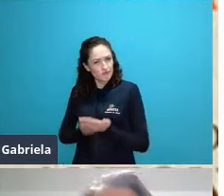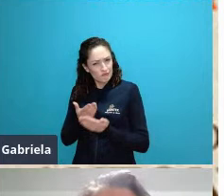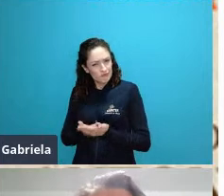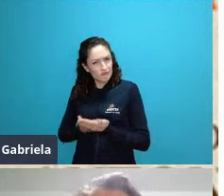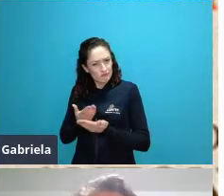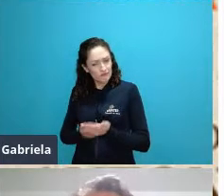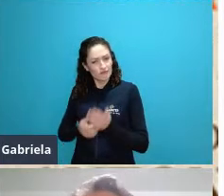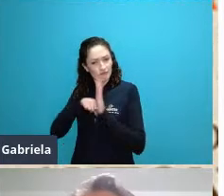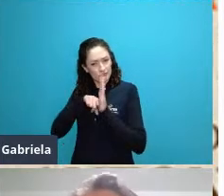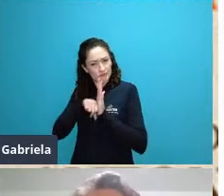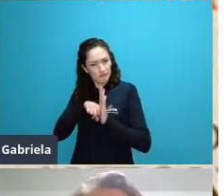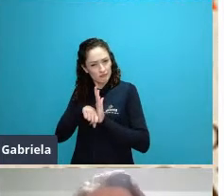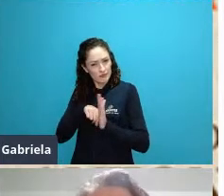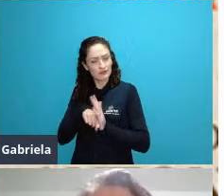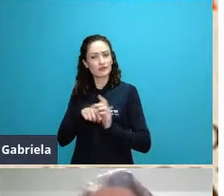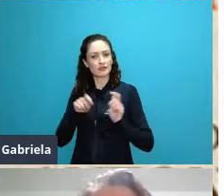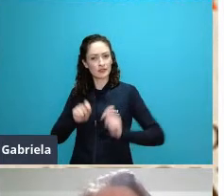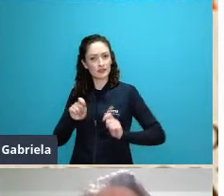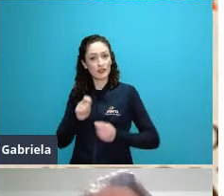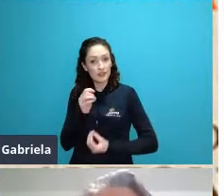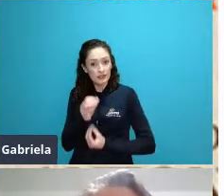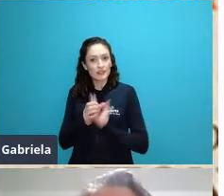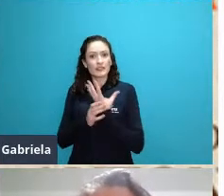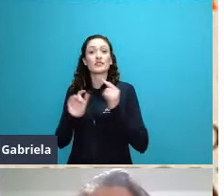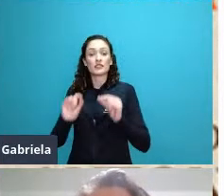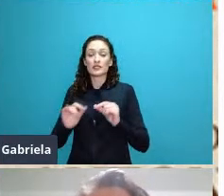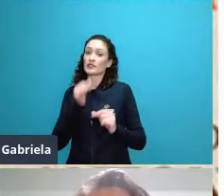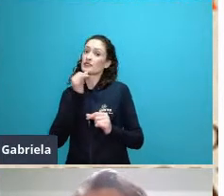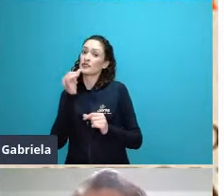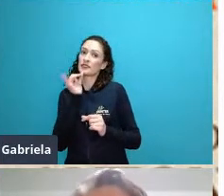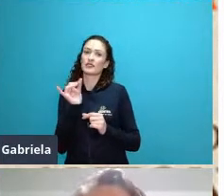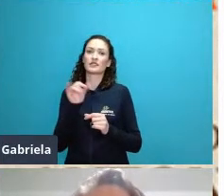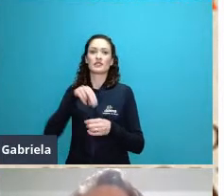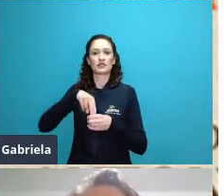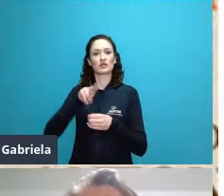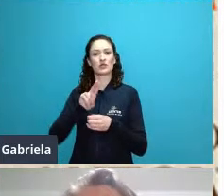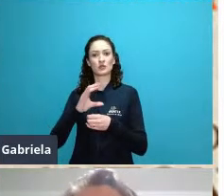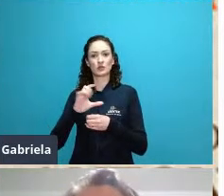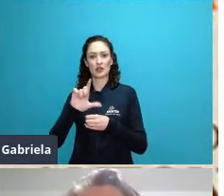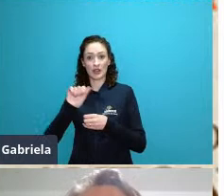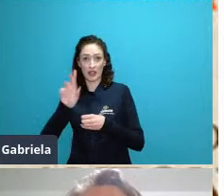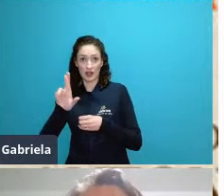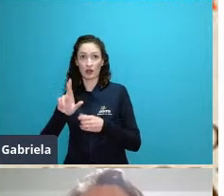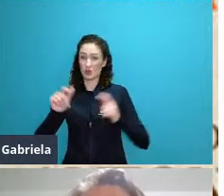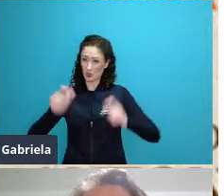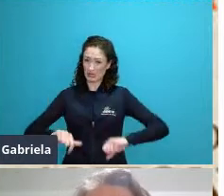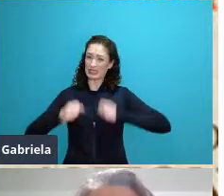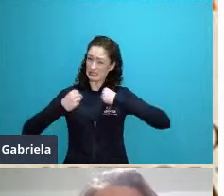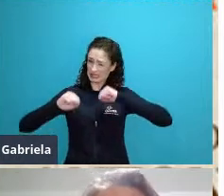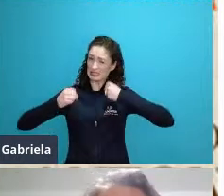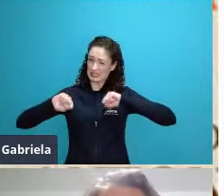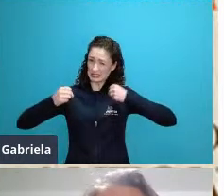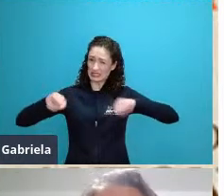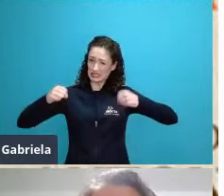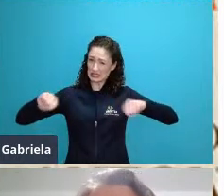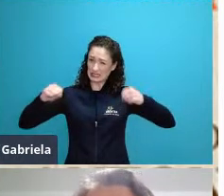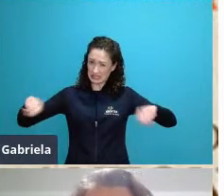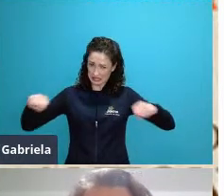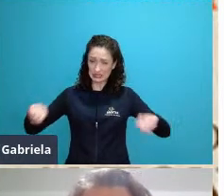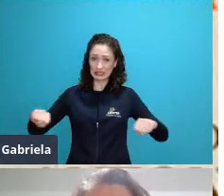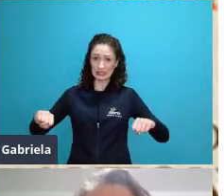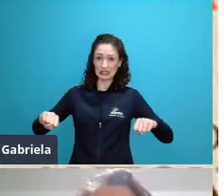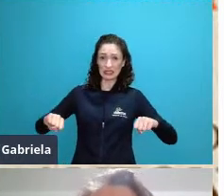a região essa usina é gigante ela é chamada de Savannah River Nuclear Plant e ela tem cerca de 800